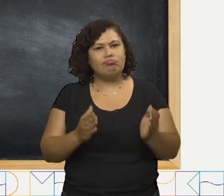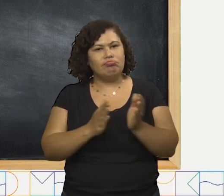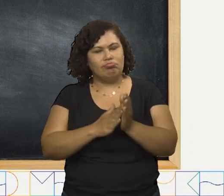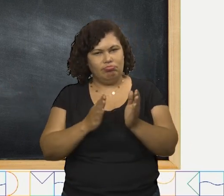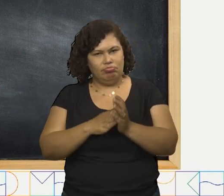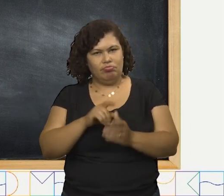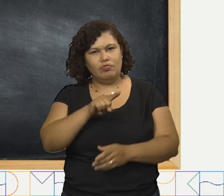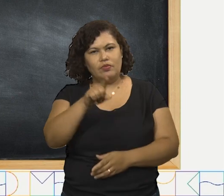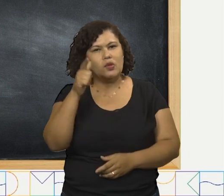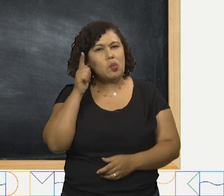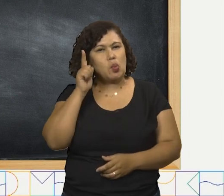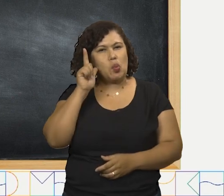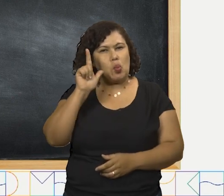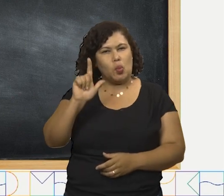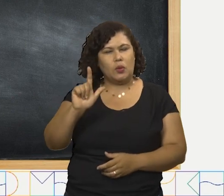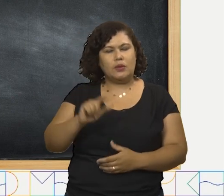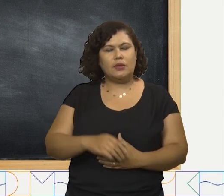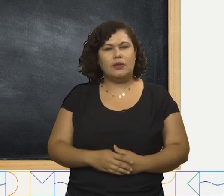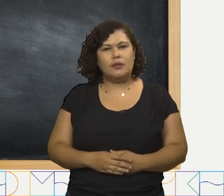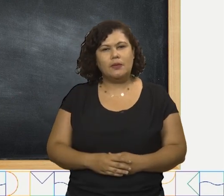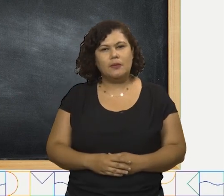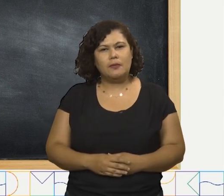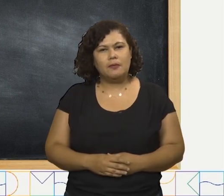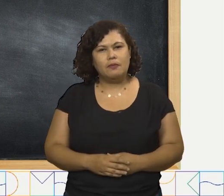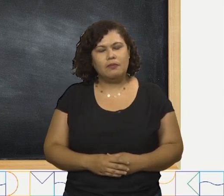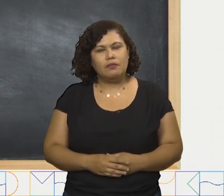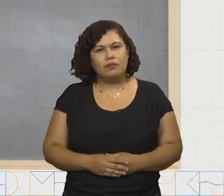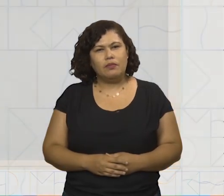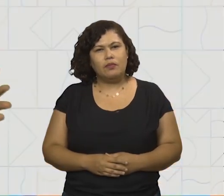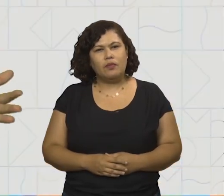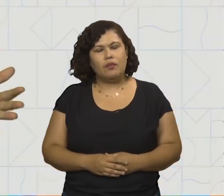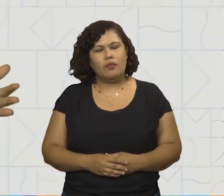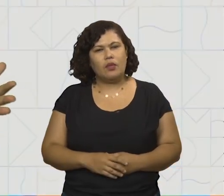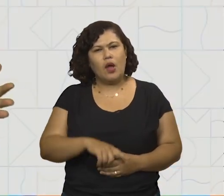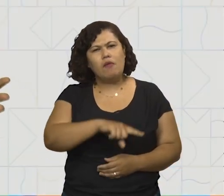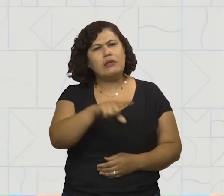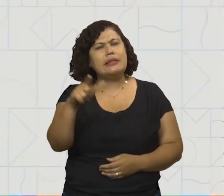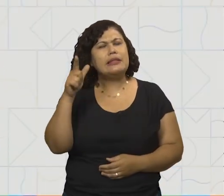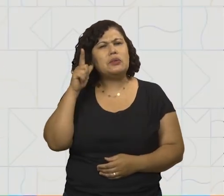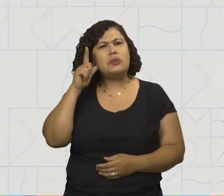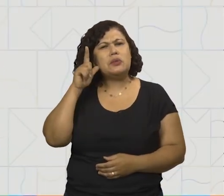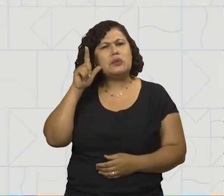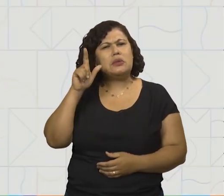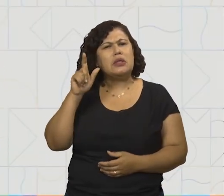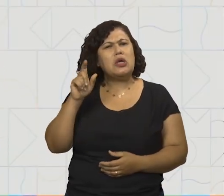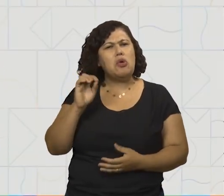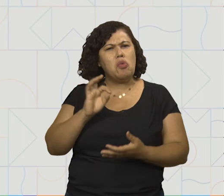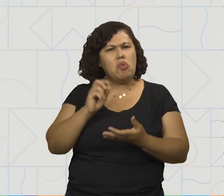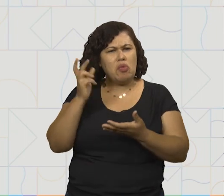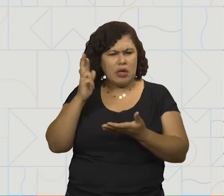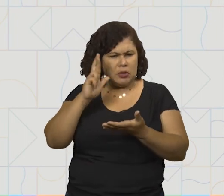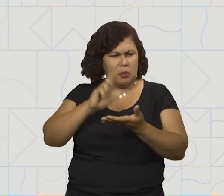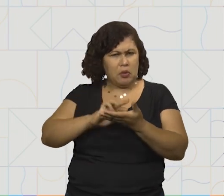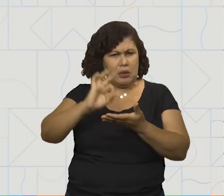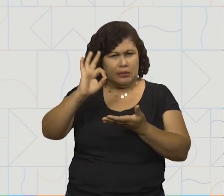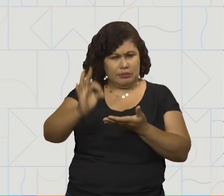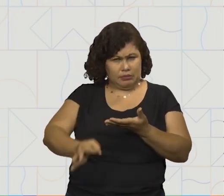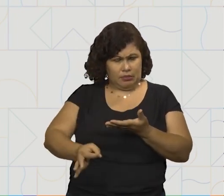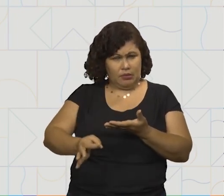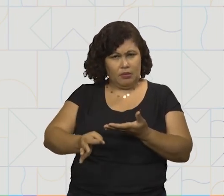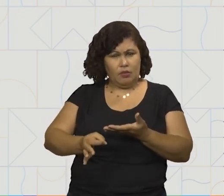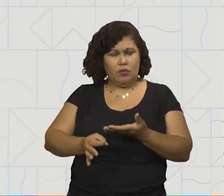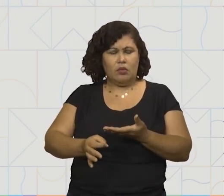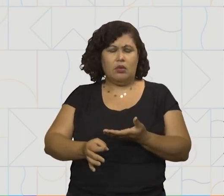Parabéns para você que acertou esta questão. Conseguiu acertar todas? Não? Não tem